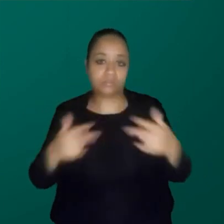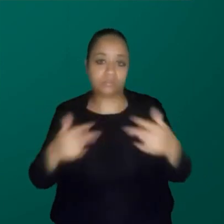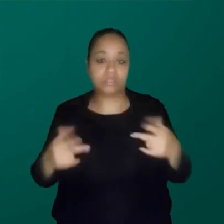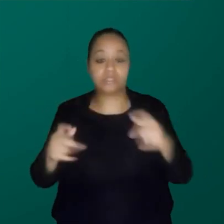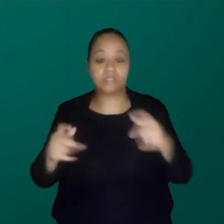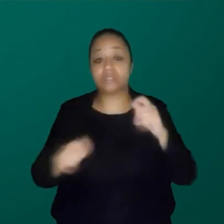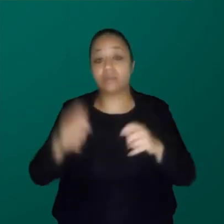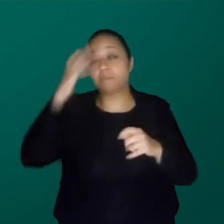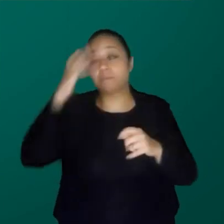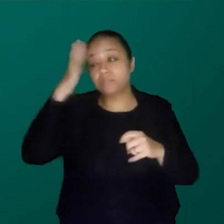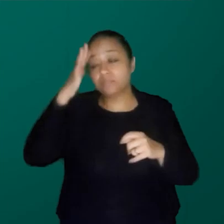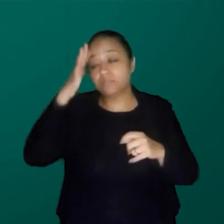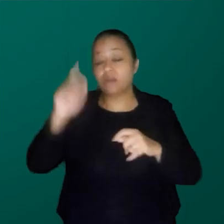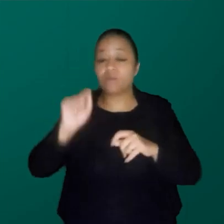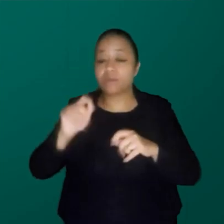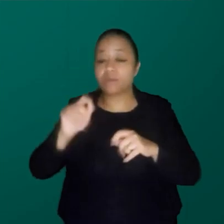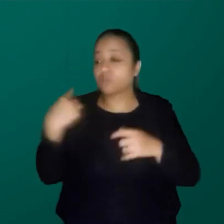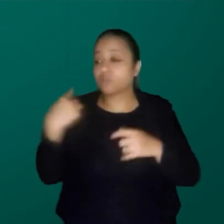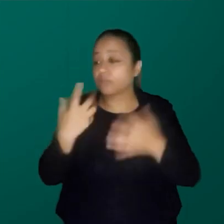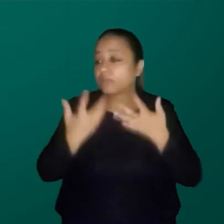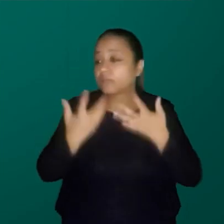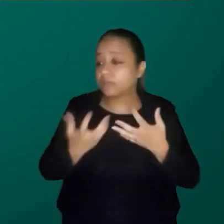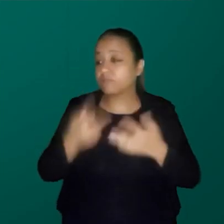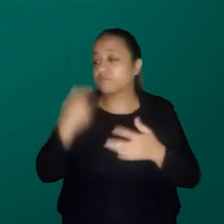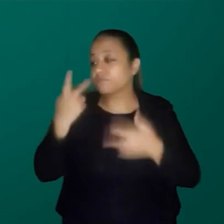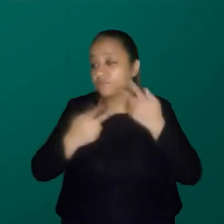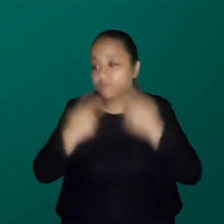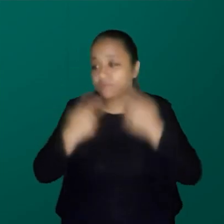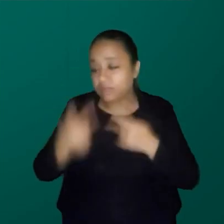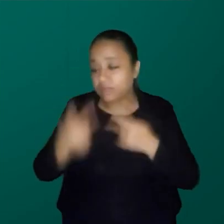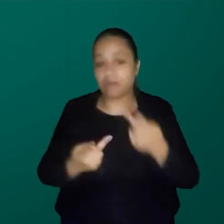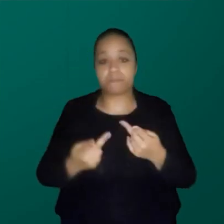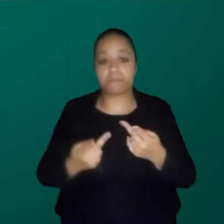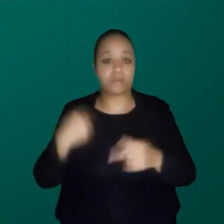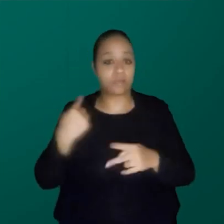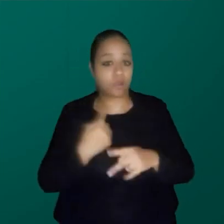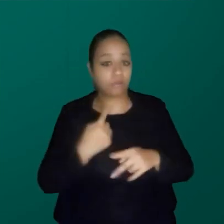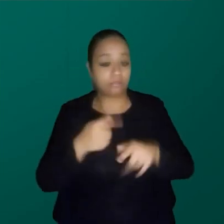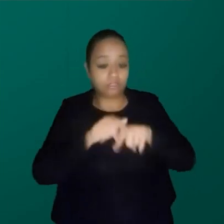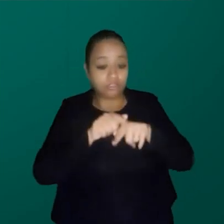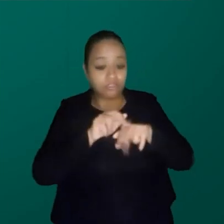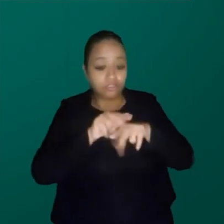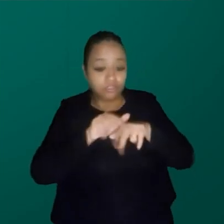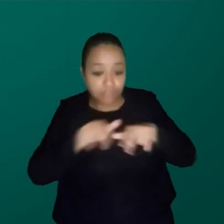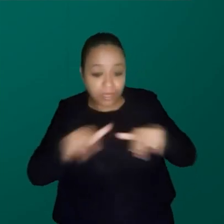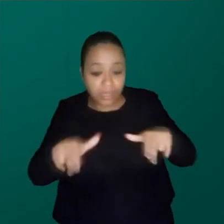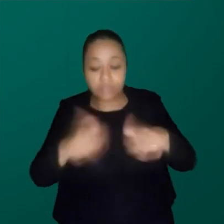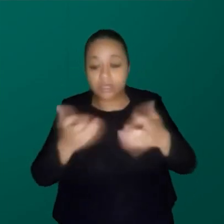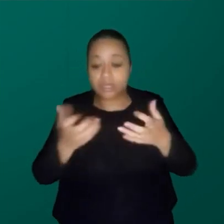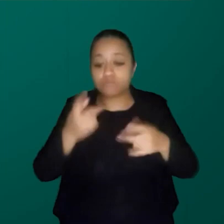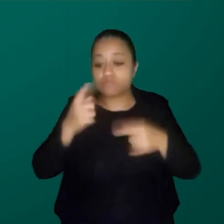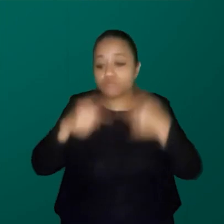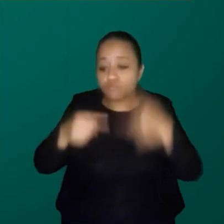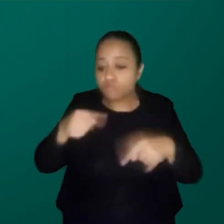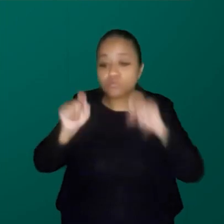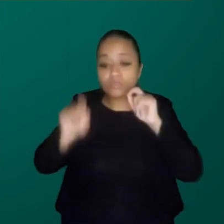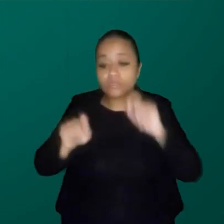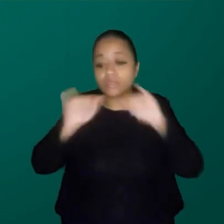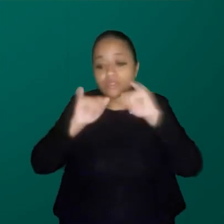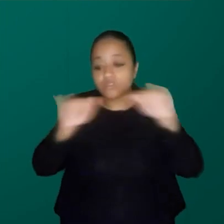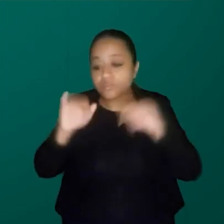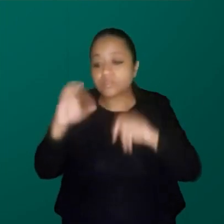para a gente pensar o que a gente quer falar enquanto gênero, o que a gente quer discutir, o a gente está fazendo na divulgação